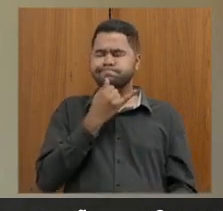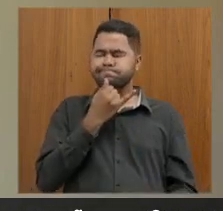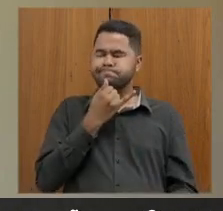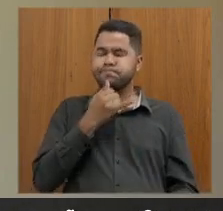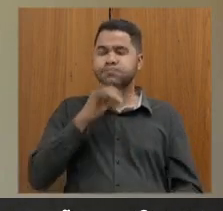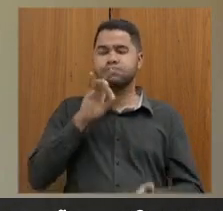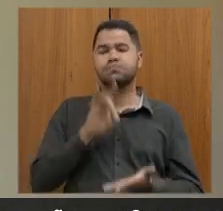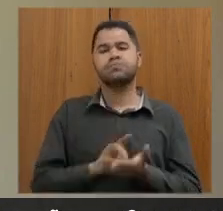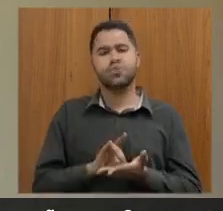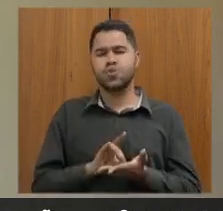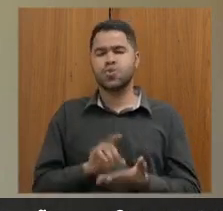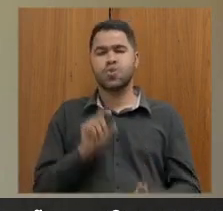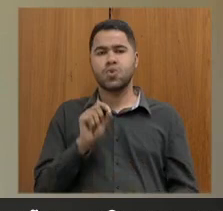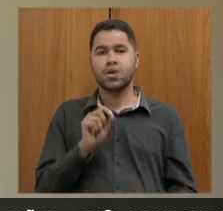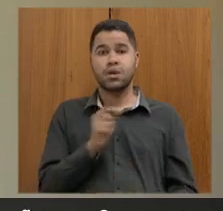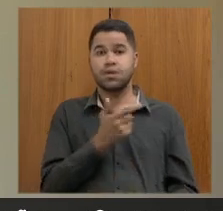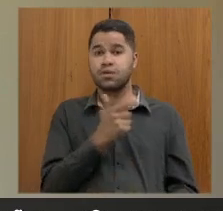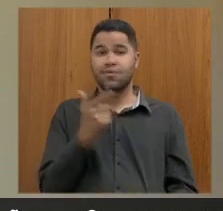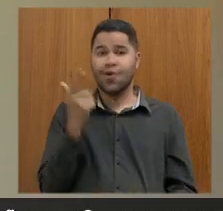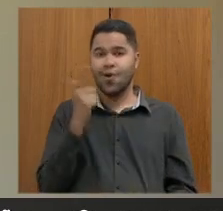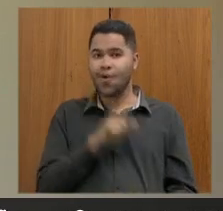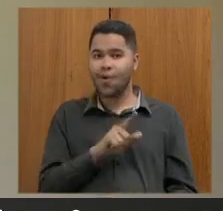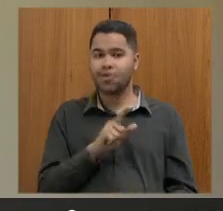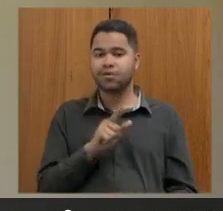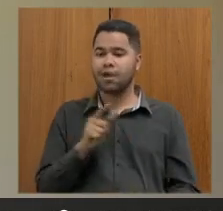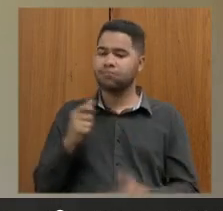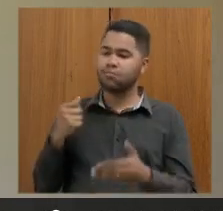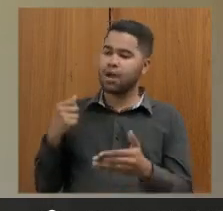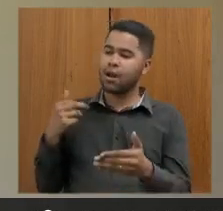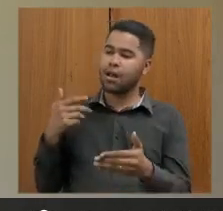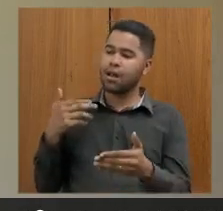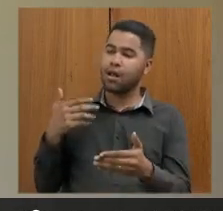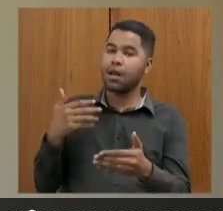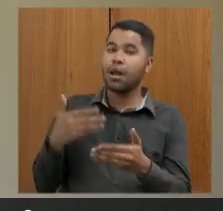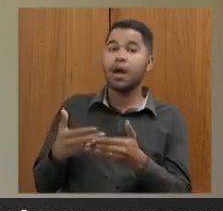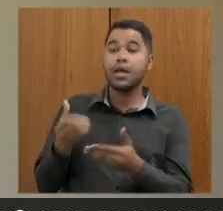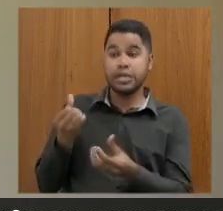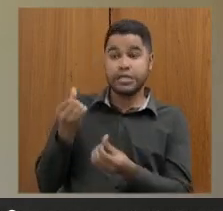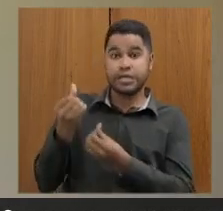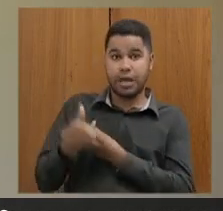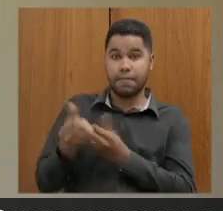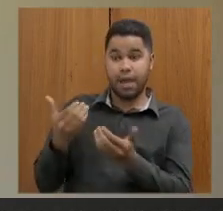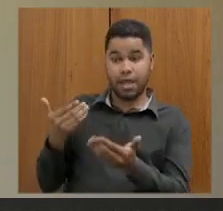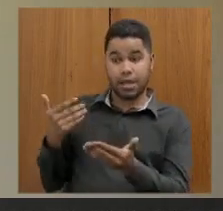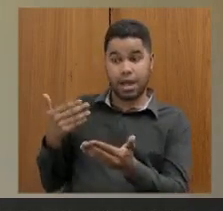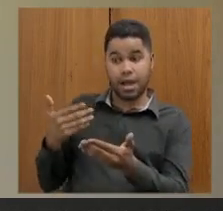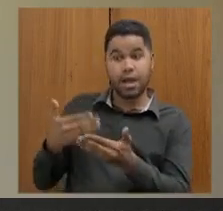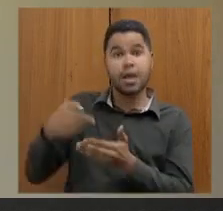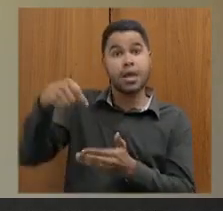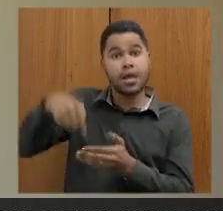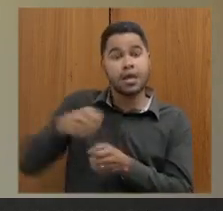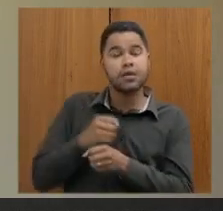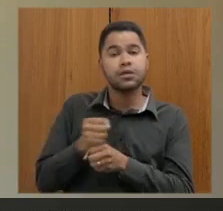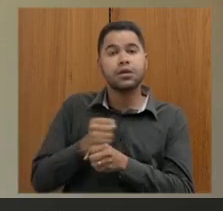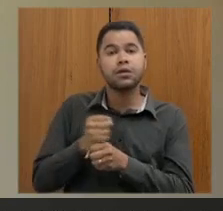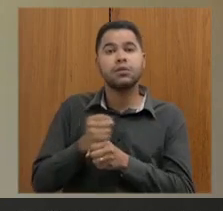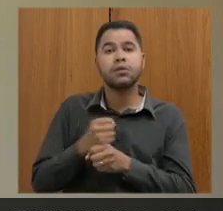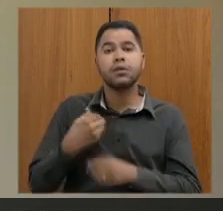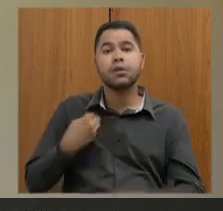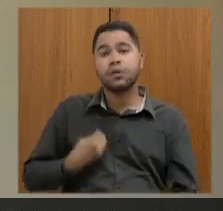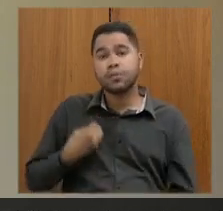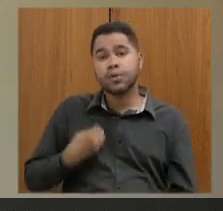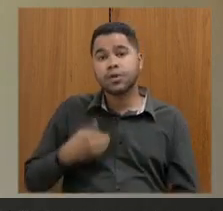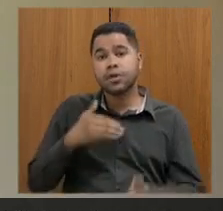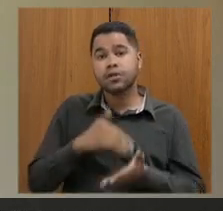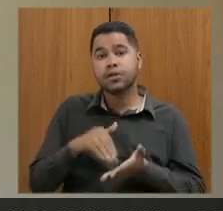de não termos conseguido ao longo do semestre, ao longo deste ano, ter a presença